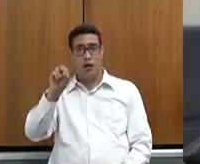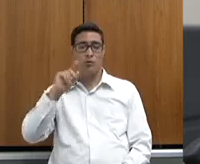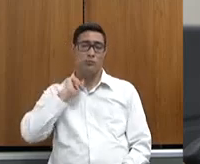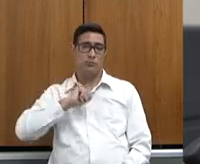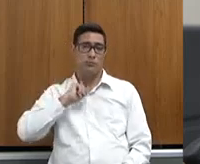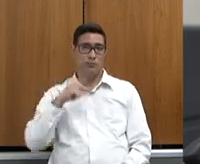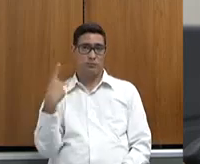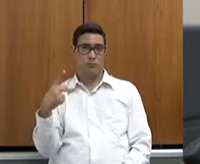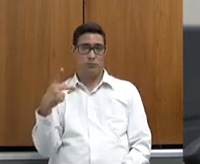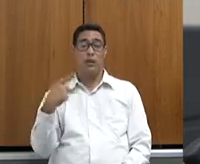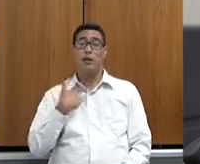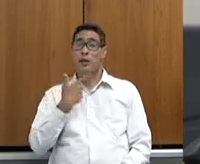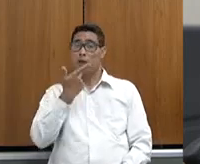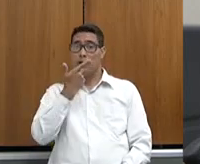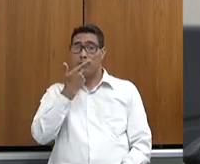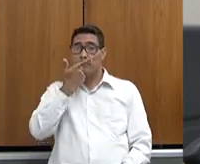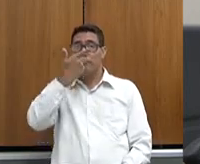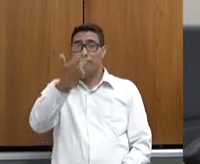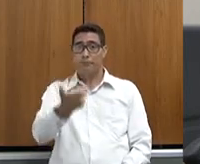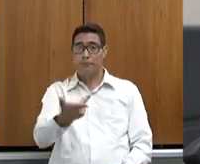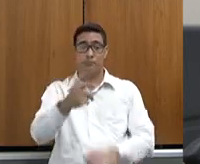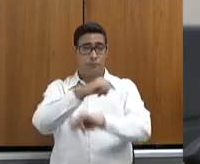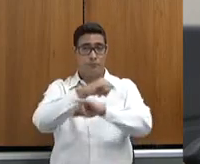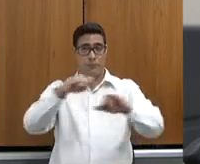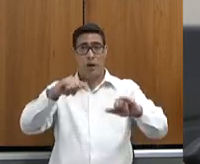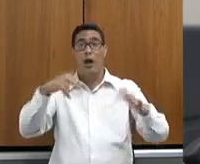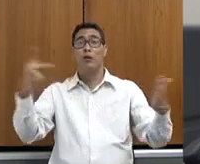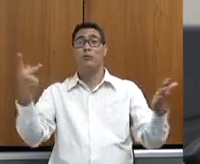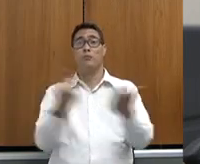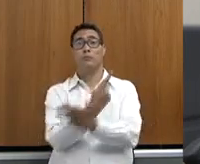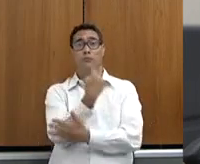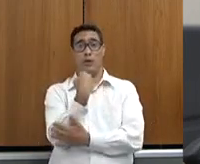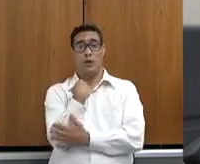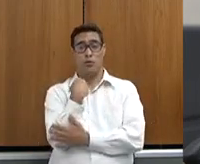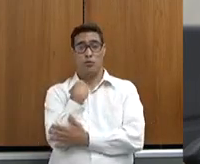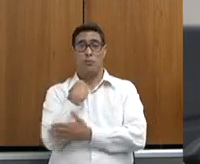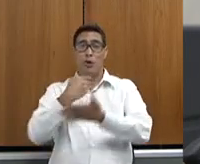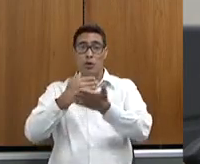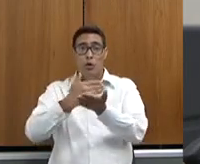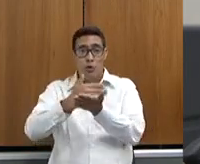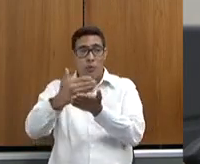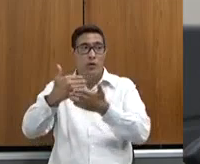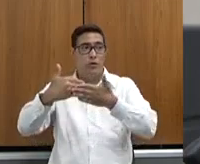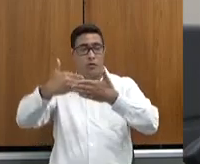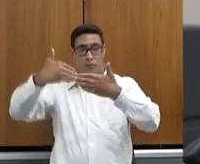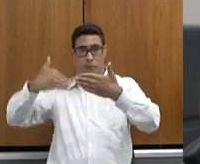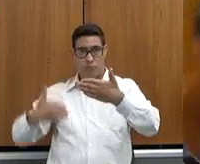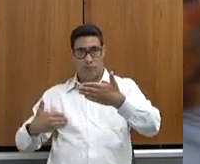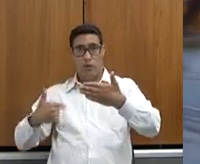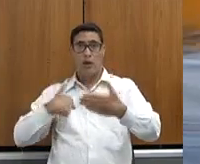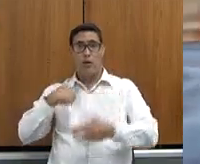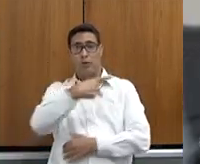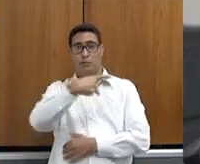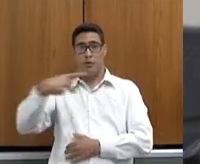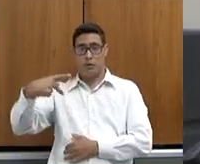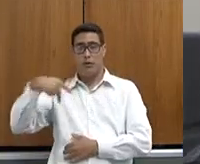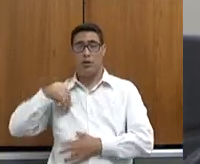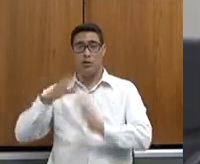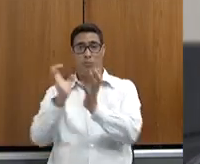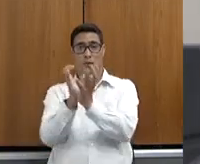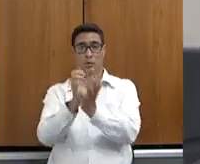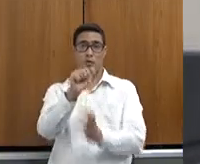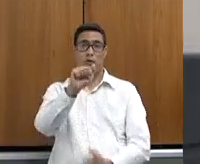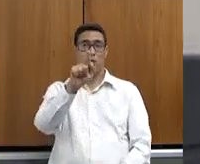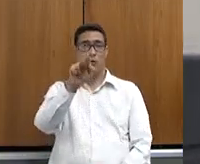um fato ocorrido comigo logo no início do mandato. Eu, como presidente da Comissão de Agropecuária, sempre